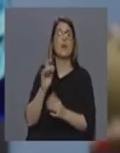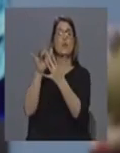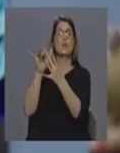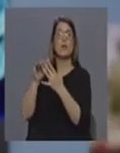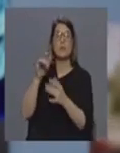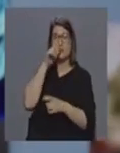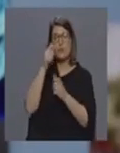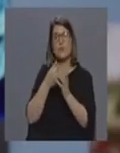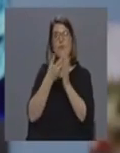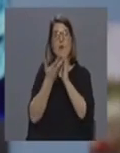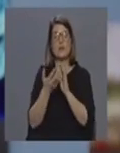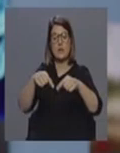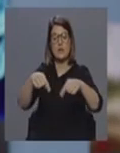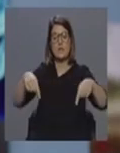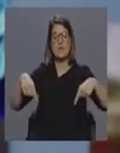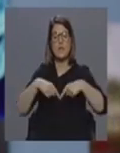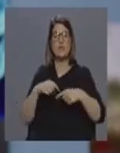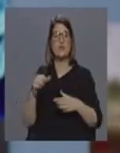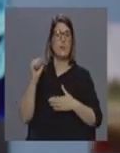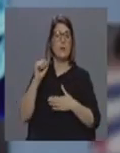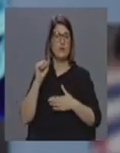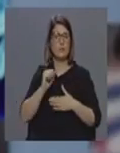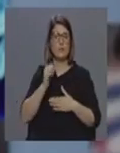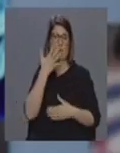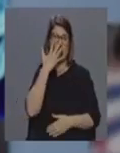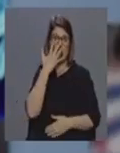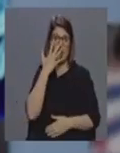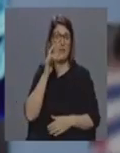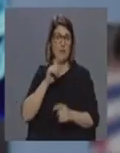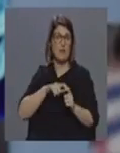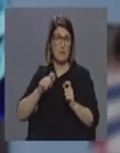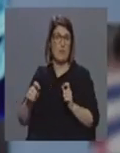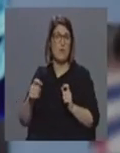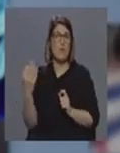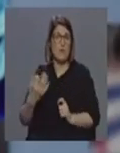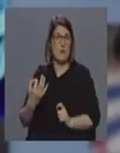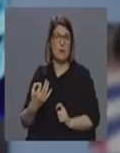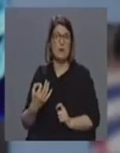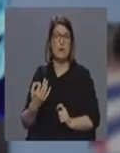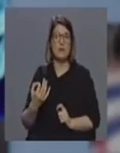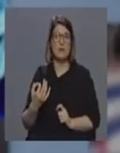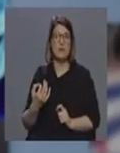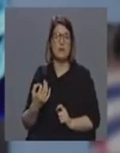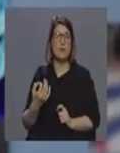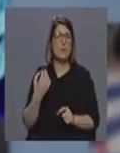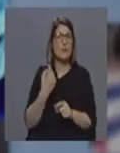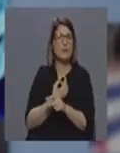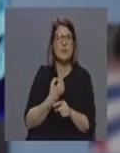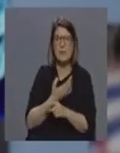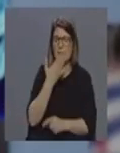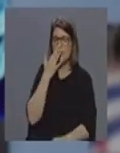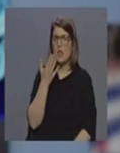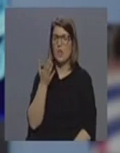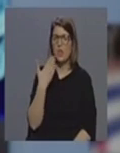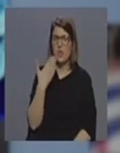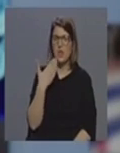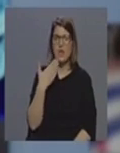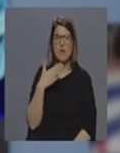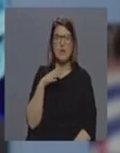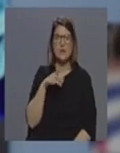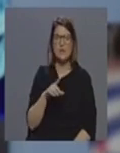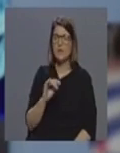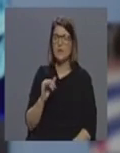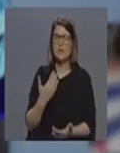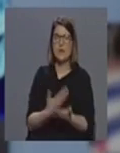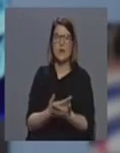nos salões da produção dos bailinhos para a altura do Carnaval que só este simples aspecto entretanto engrandece